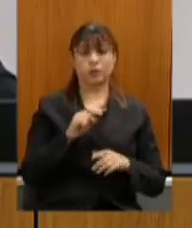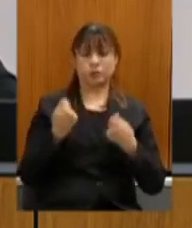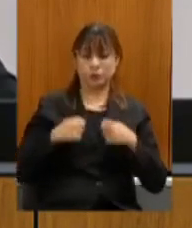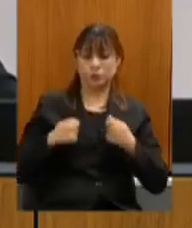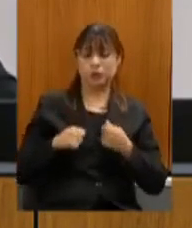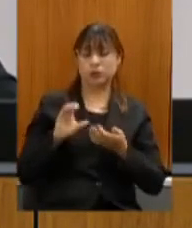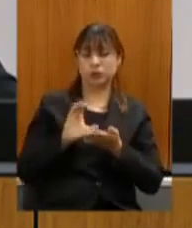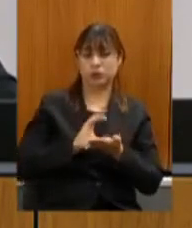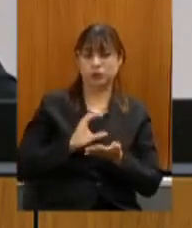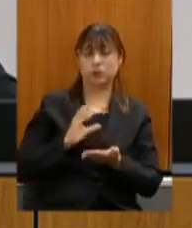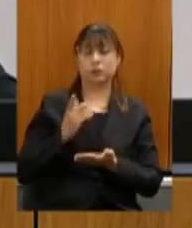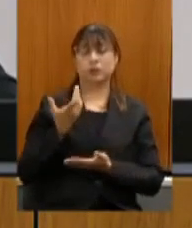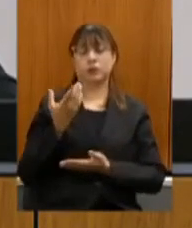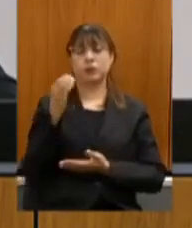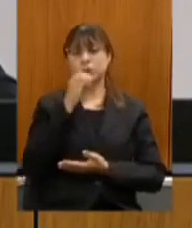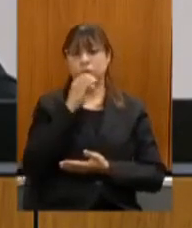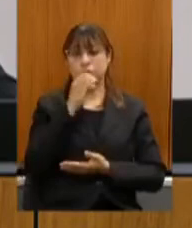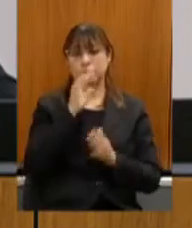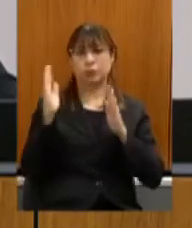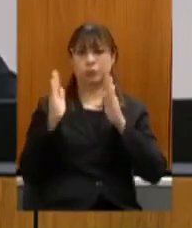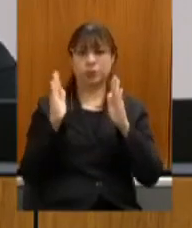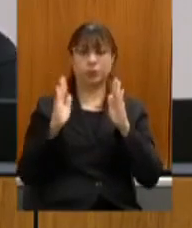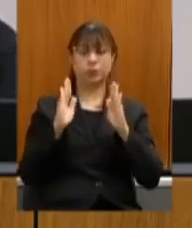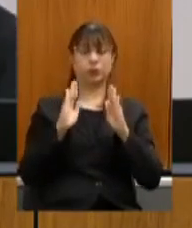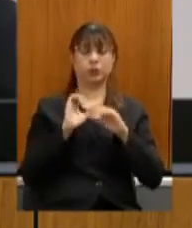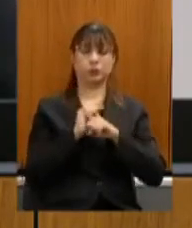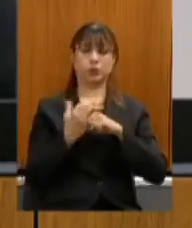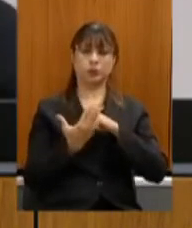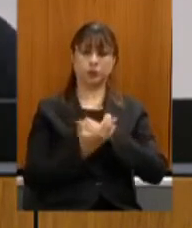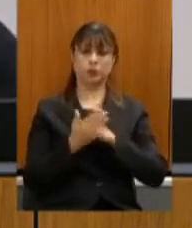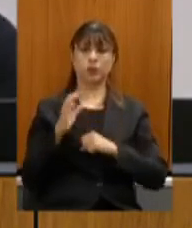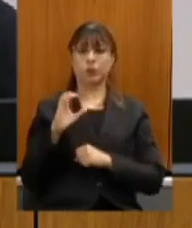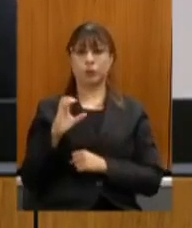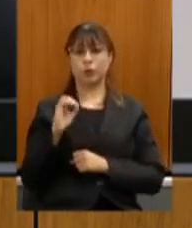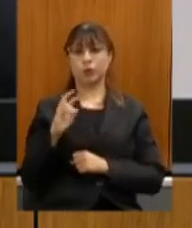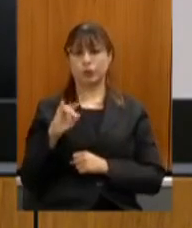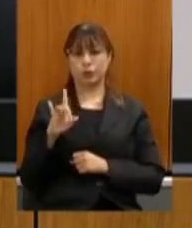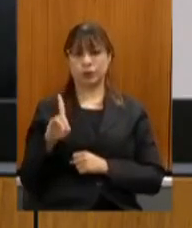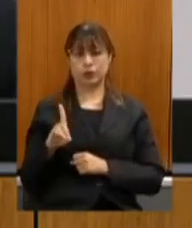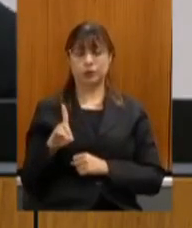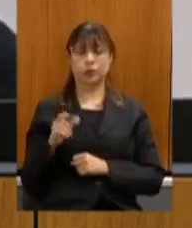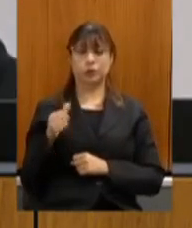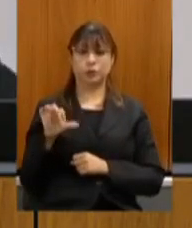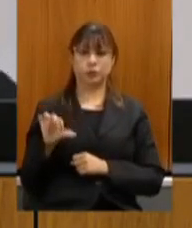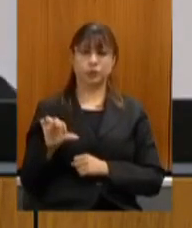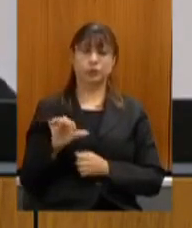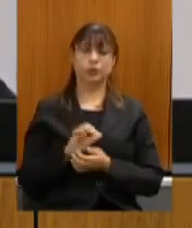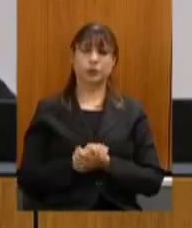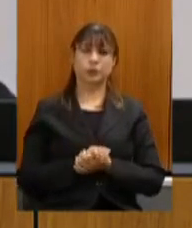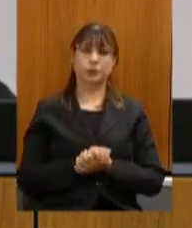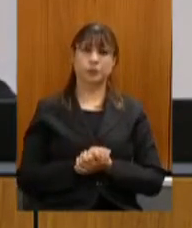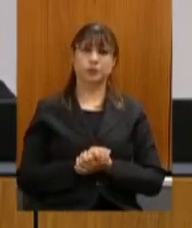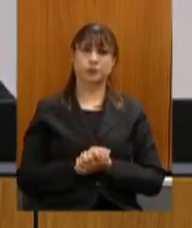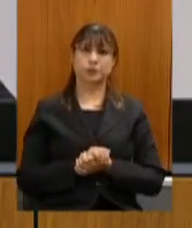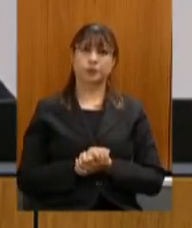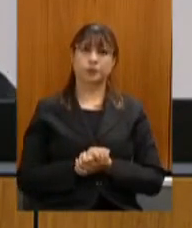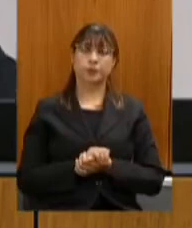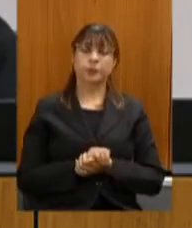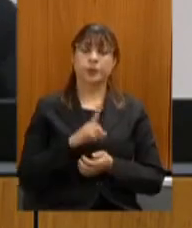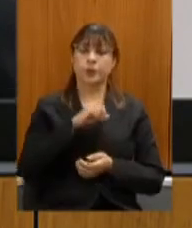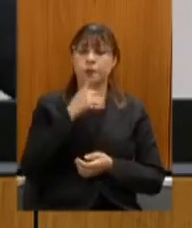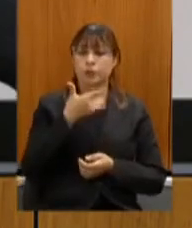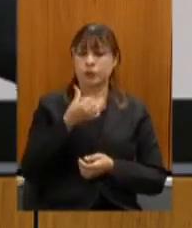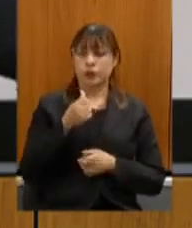durante o período da pandemia de covid-19 sala das sessões das comissões em 26